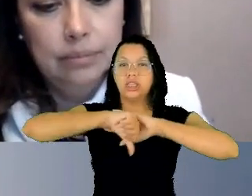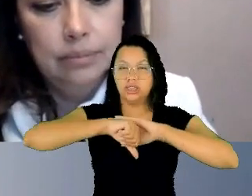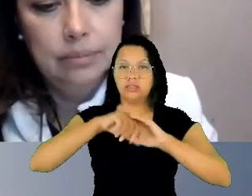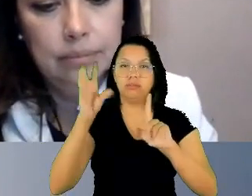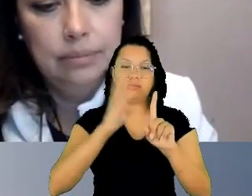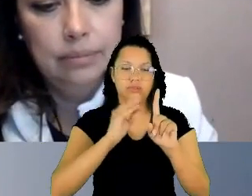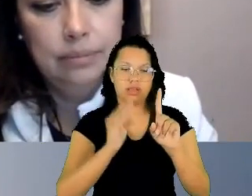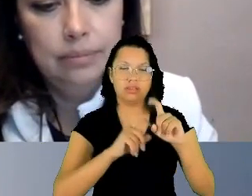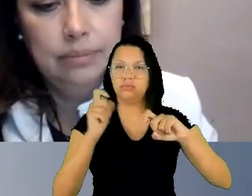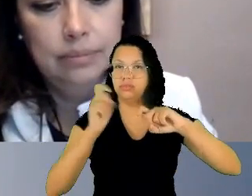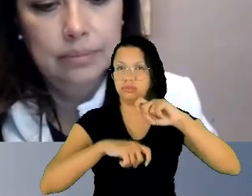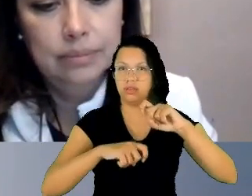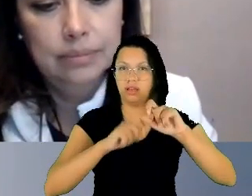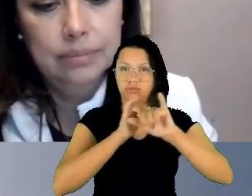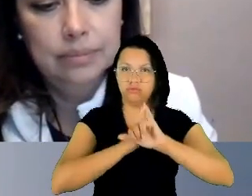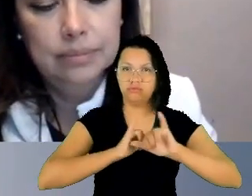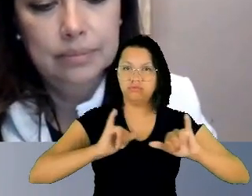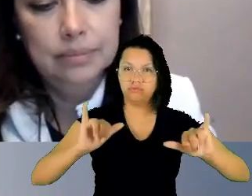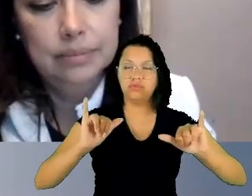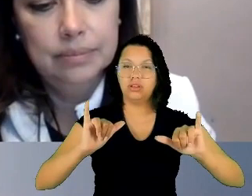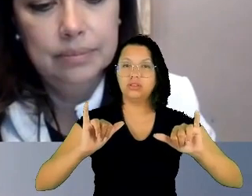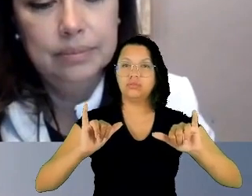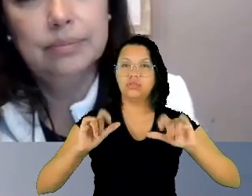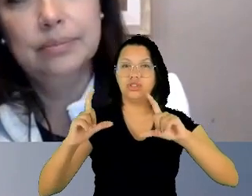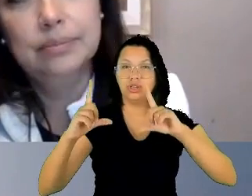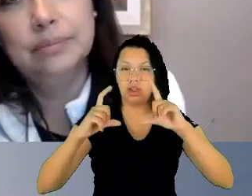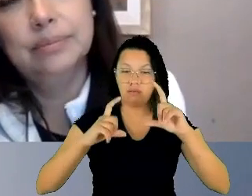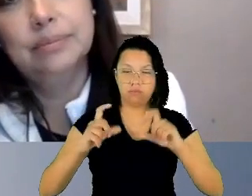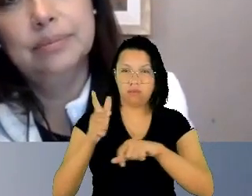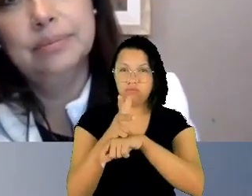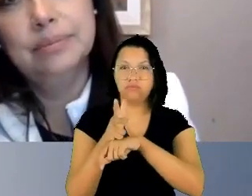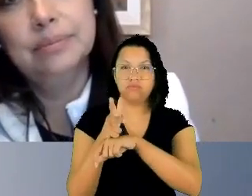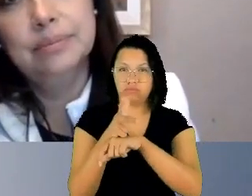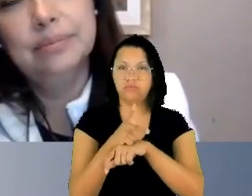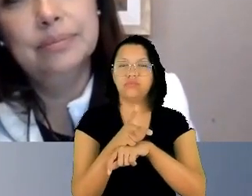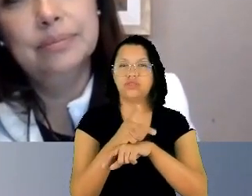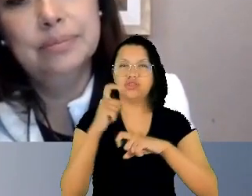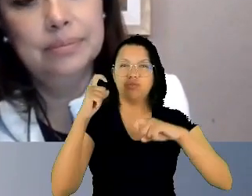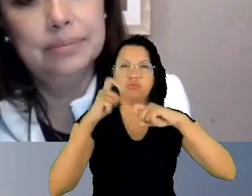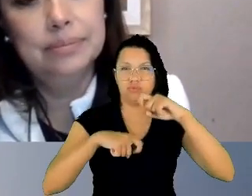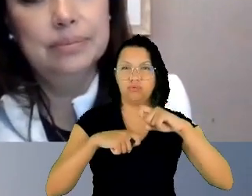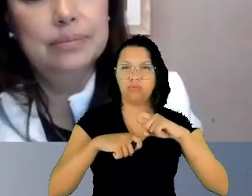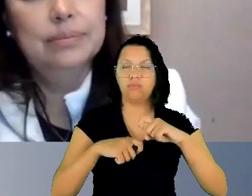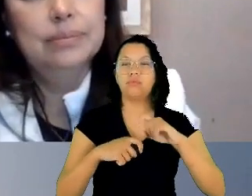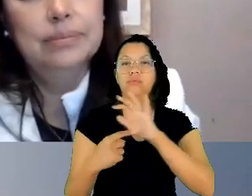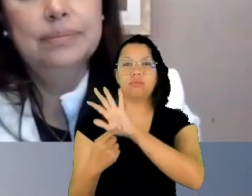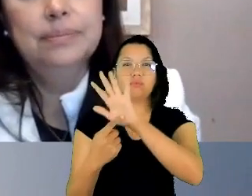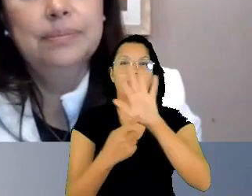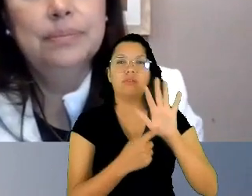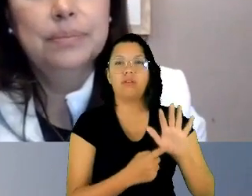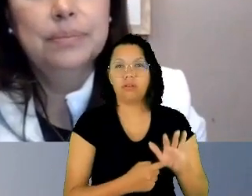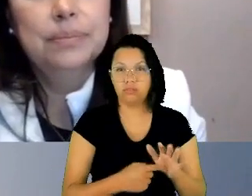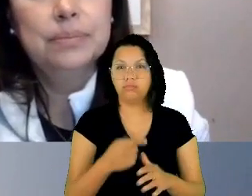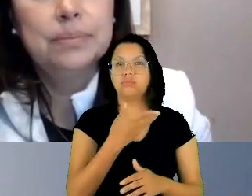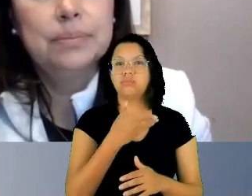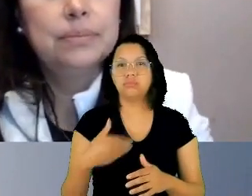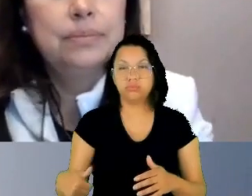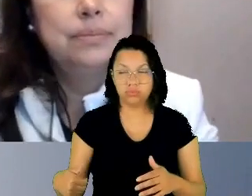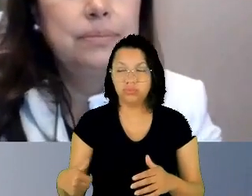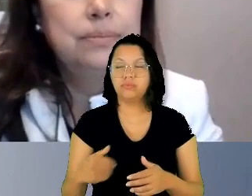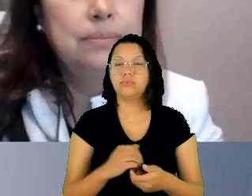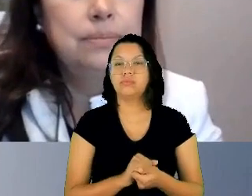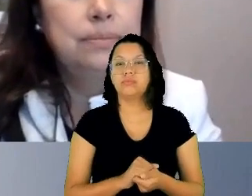estupro como crime, tornando pública incondicionada a ação penal dos crimes contra a liberdade sexual. O bem jurídico